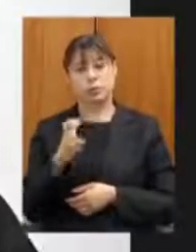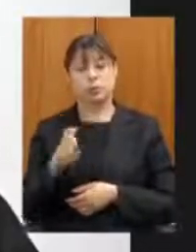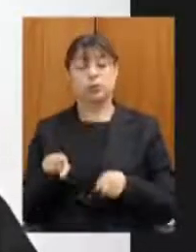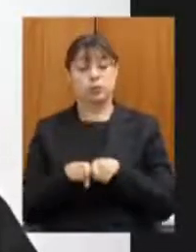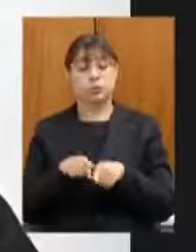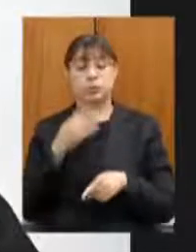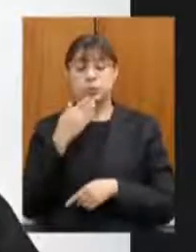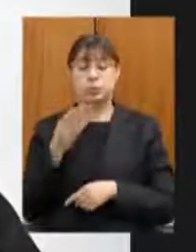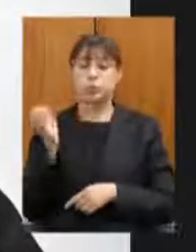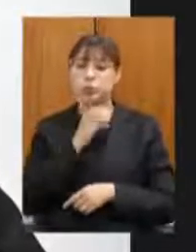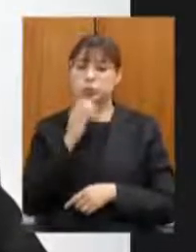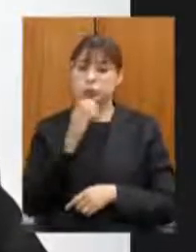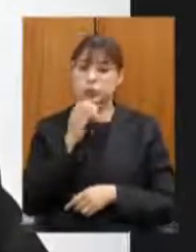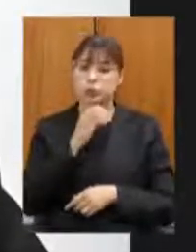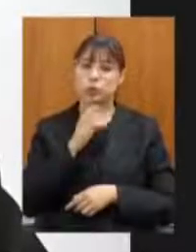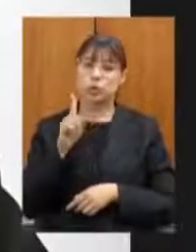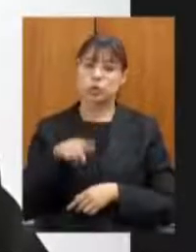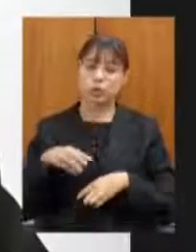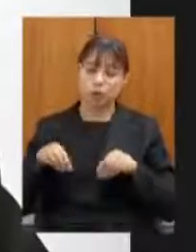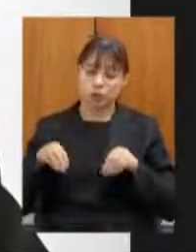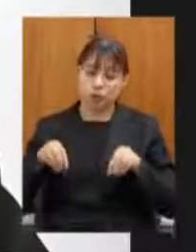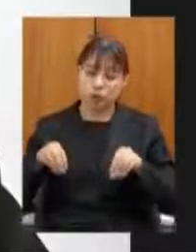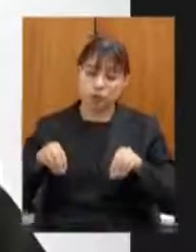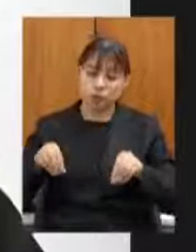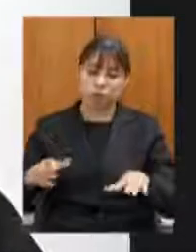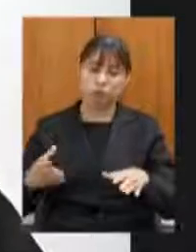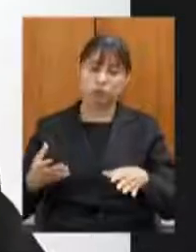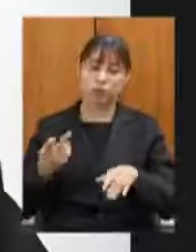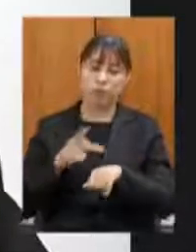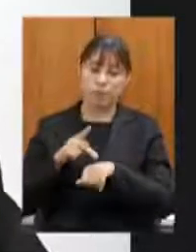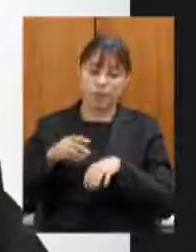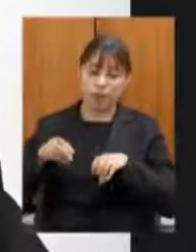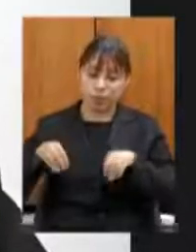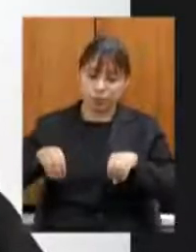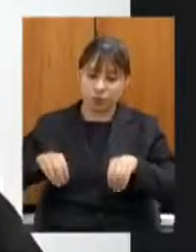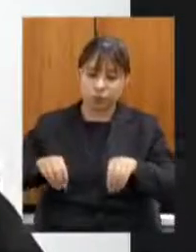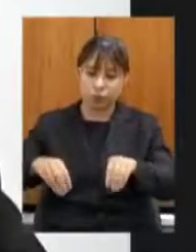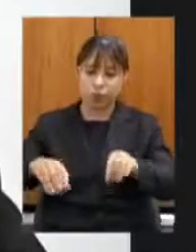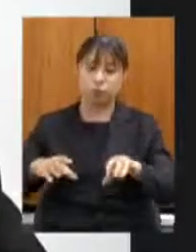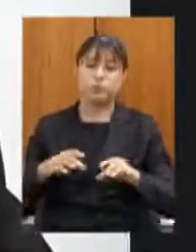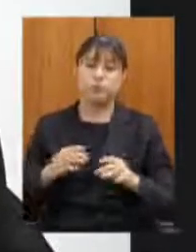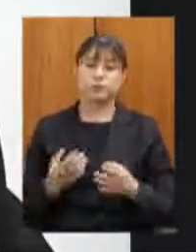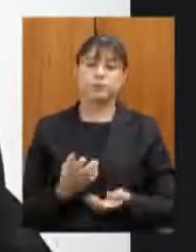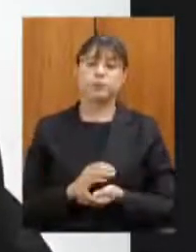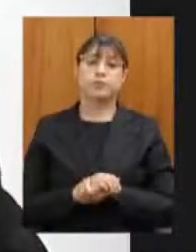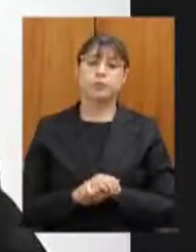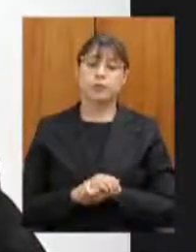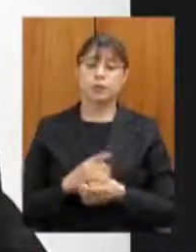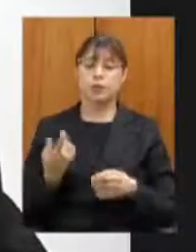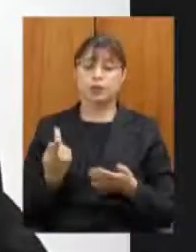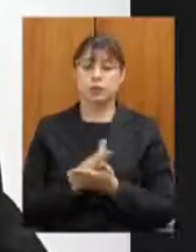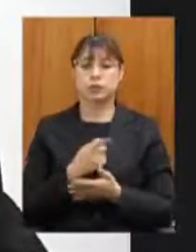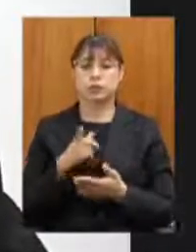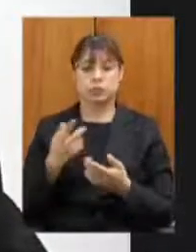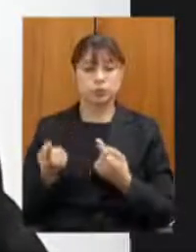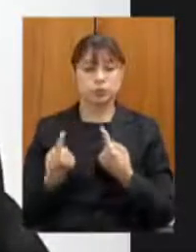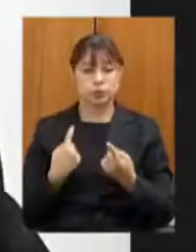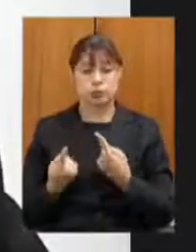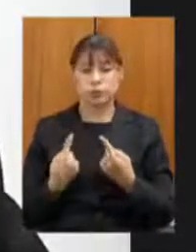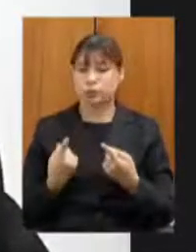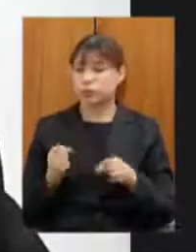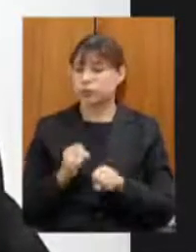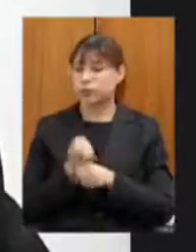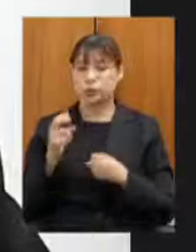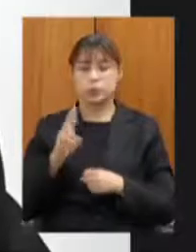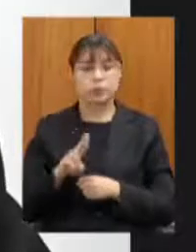da mesma do cascalhamento que se encontra em situação intransitável deplorável do trecho